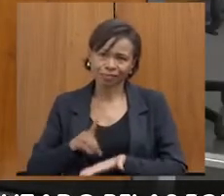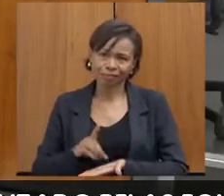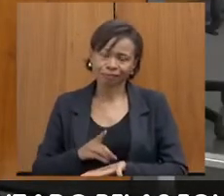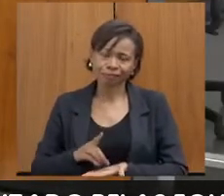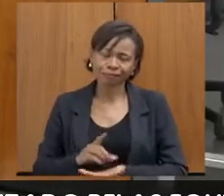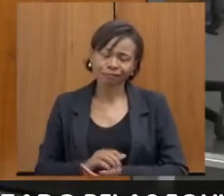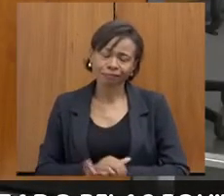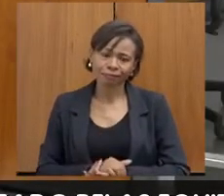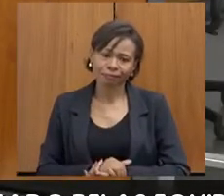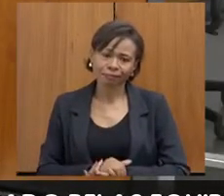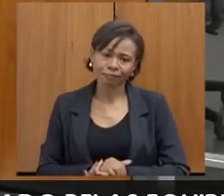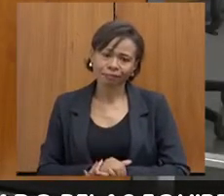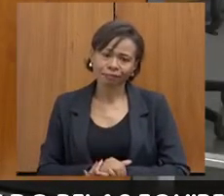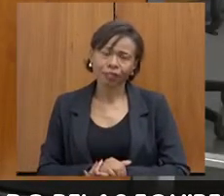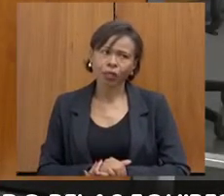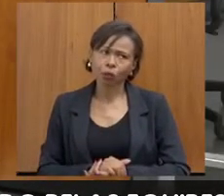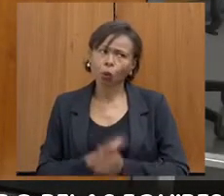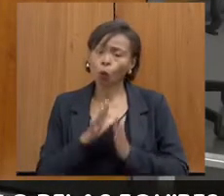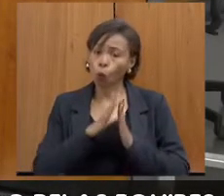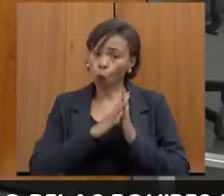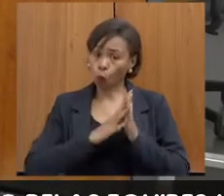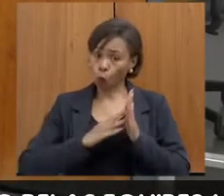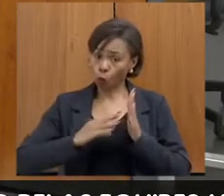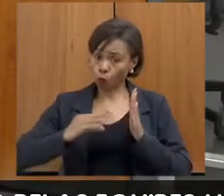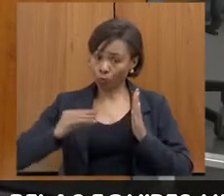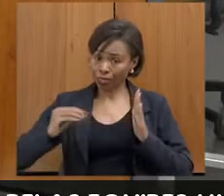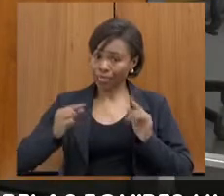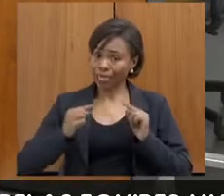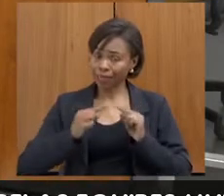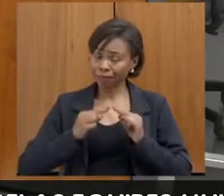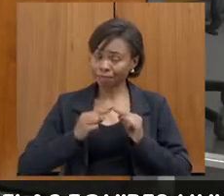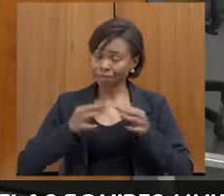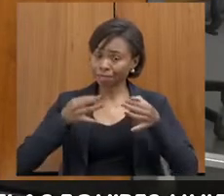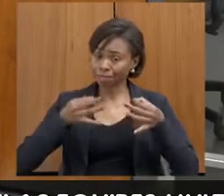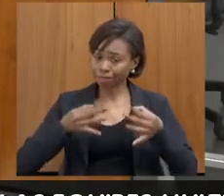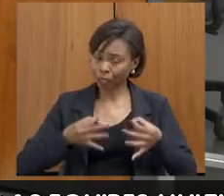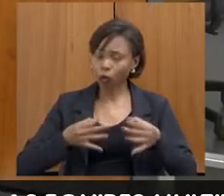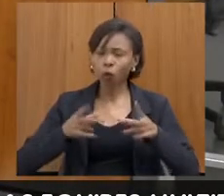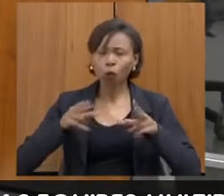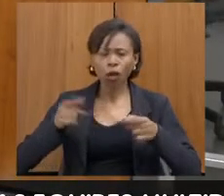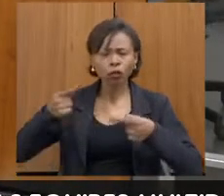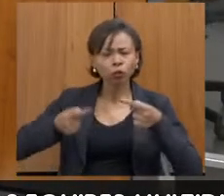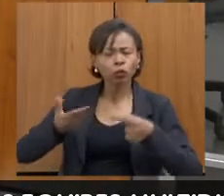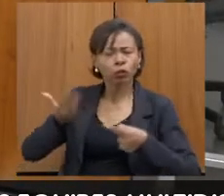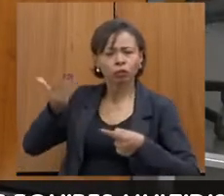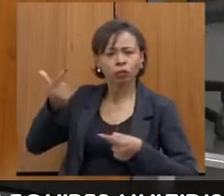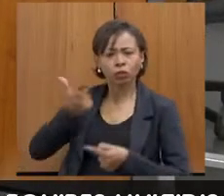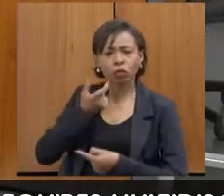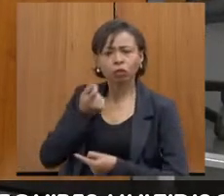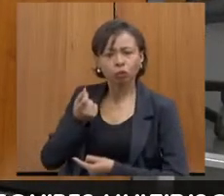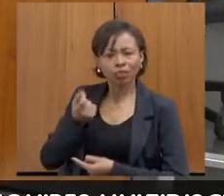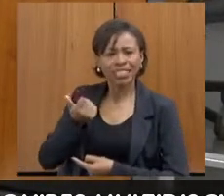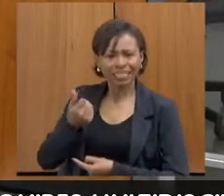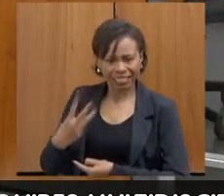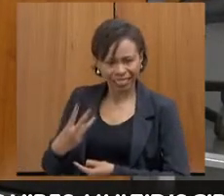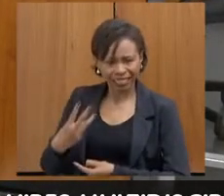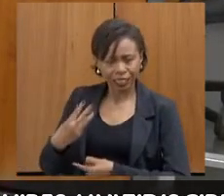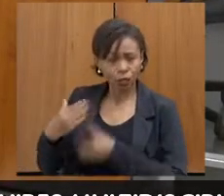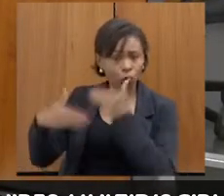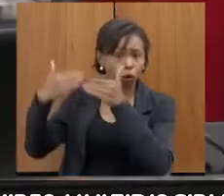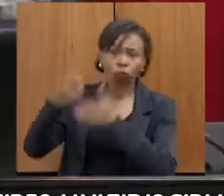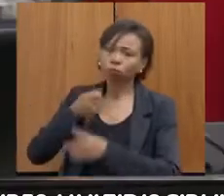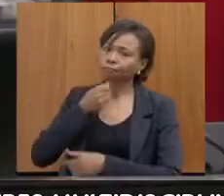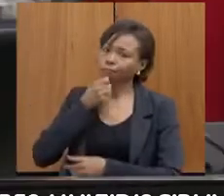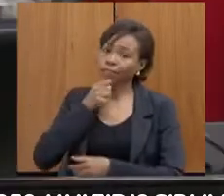Eu creio que o modelo ideal é aquele modelo que a gente discutiu já lá em 2013 e que não houve uma ampliação, que, felizmente,